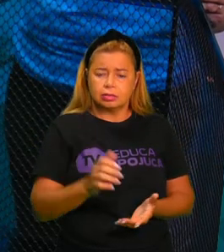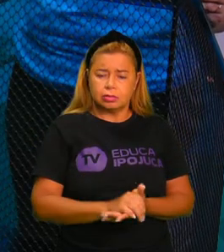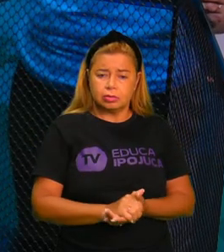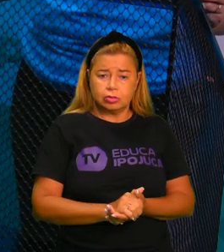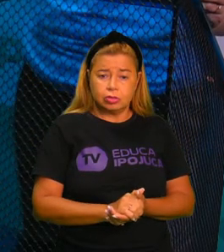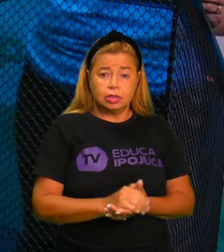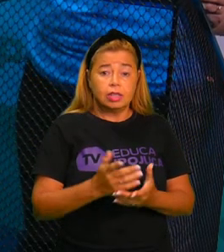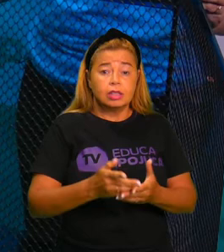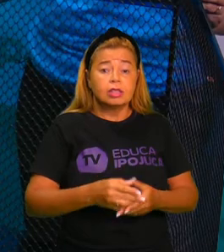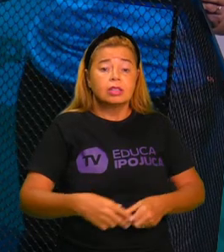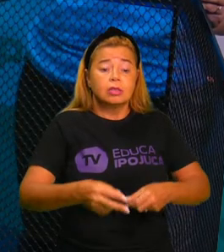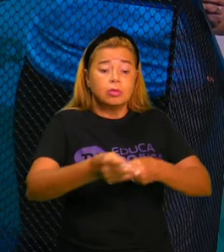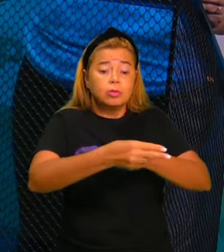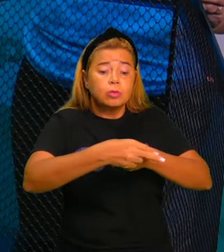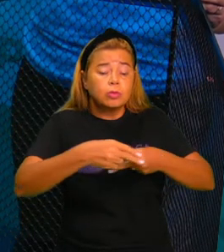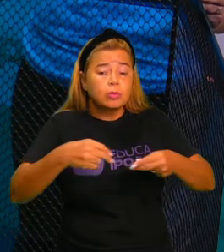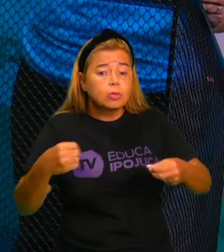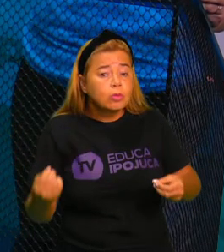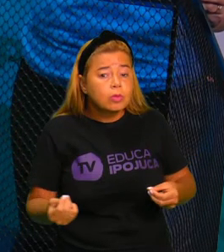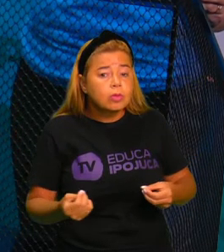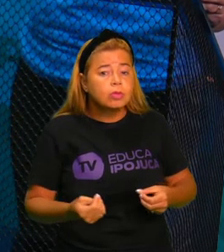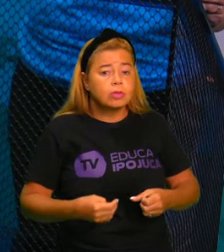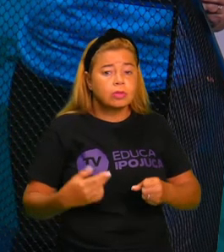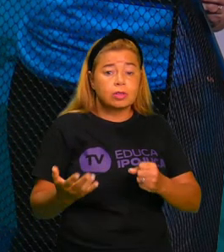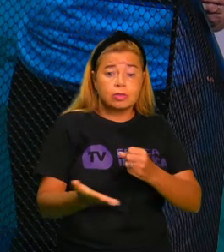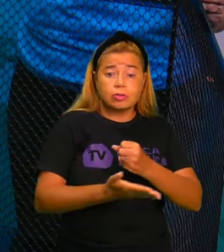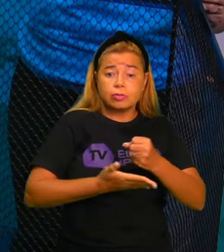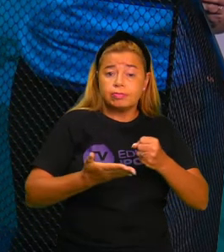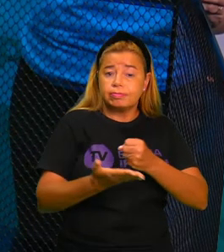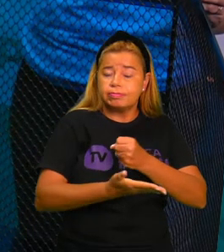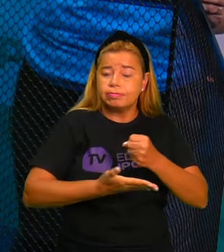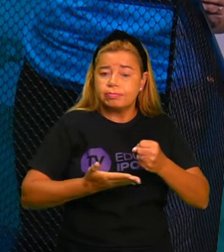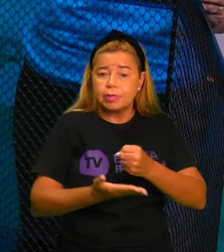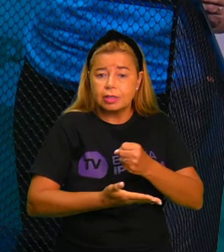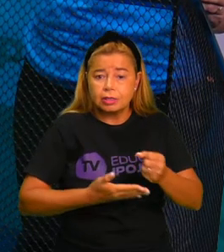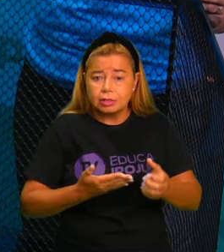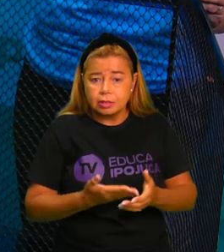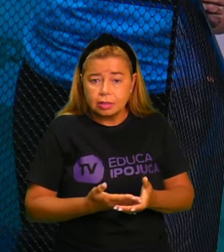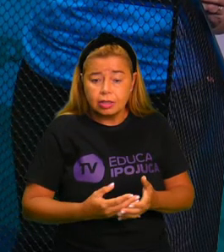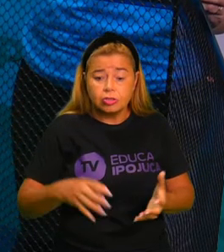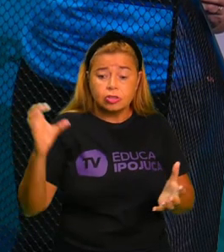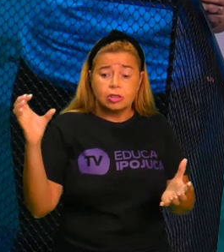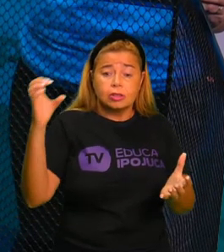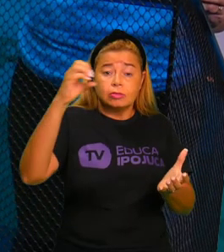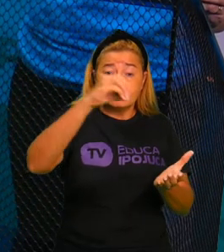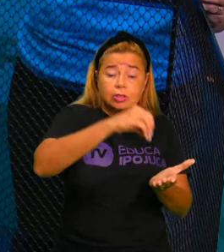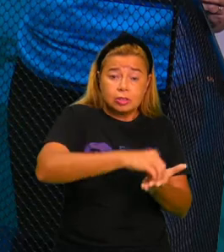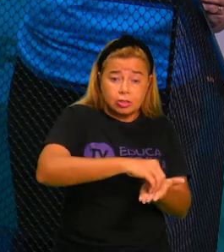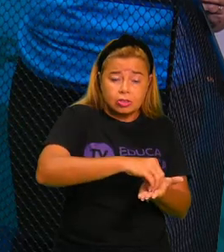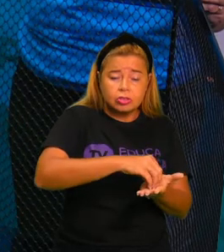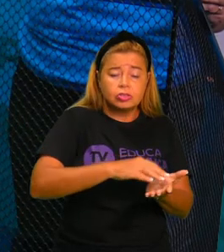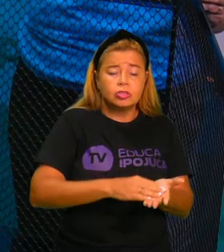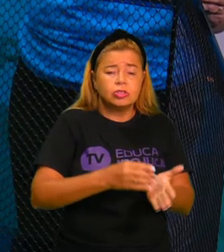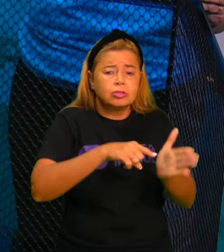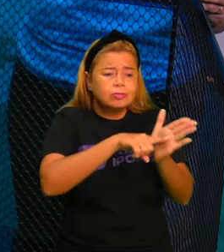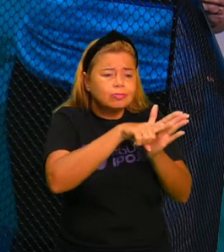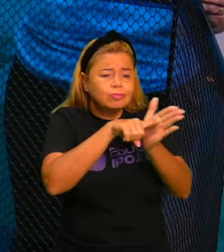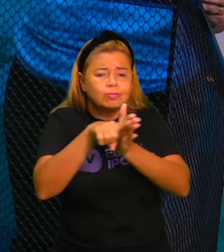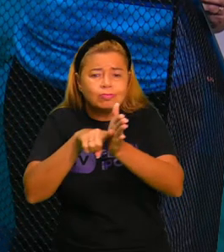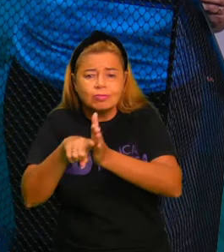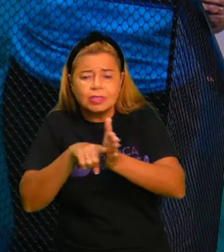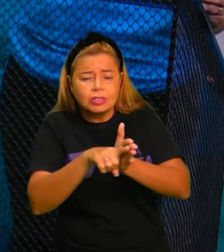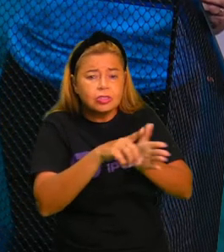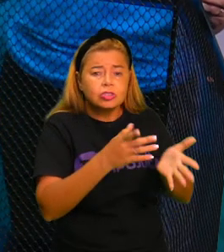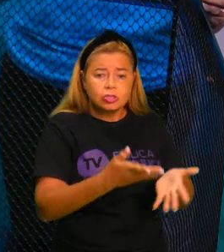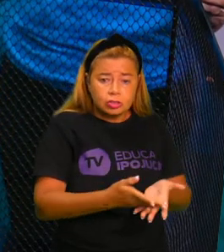componentes centrais do processo de pesquisa. São registros científicos que embasam os resultados de uma pesquisa, publicados